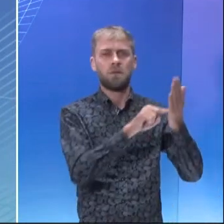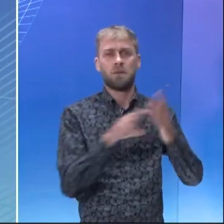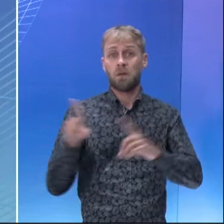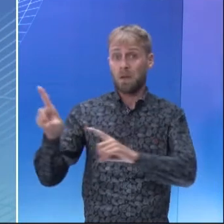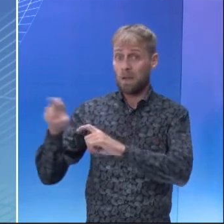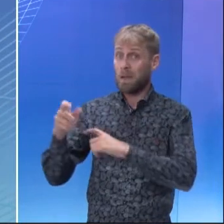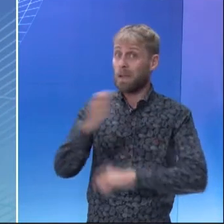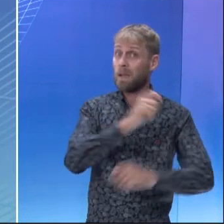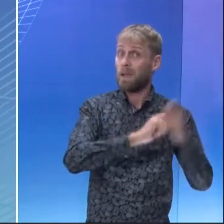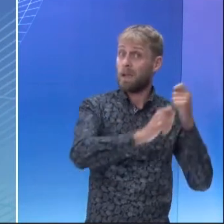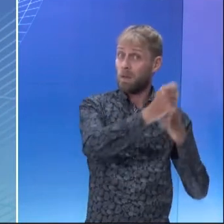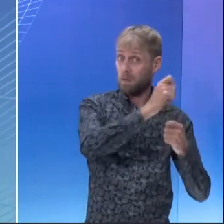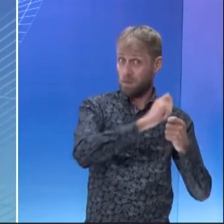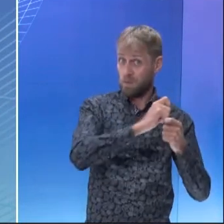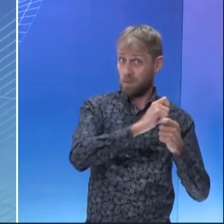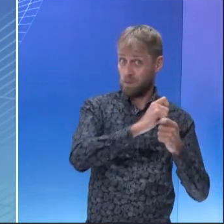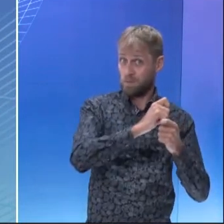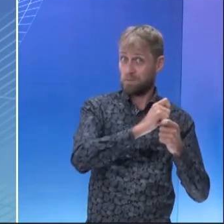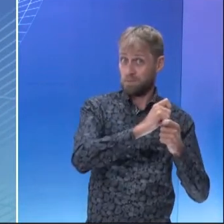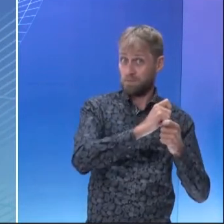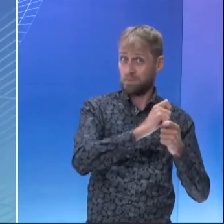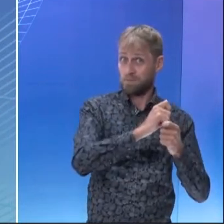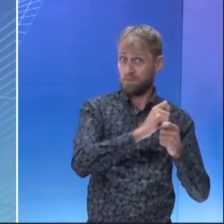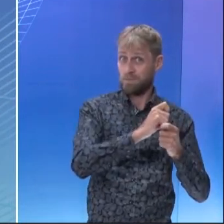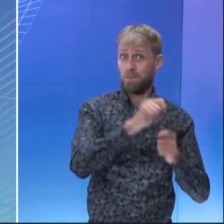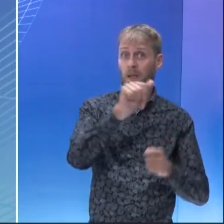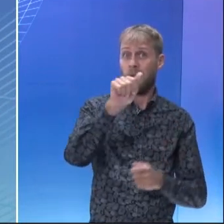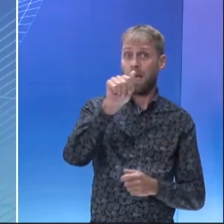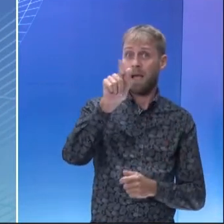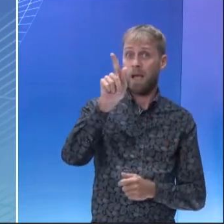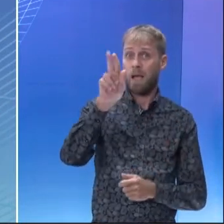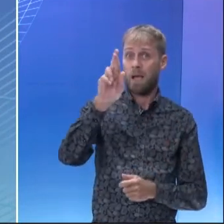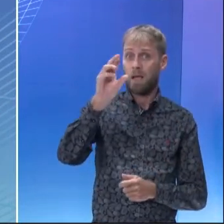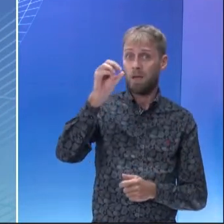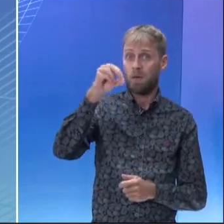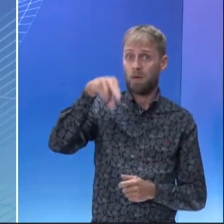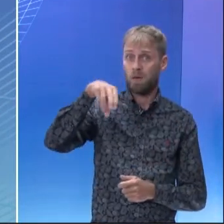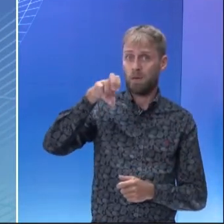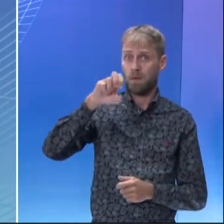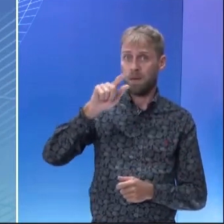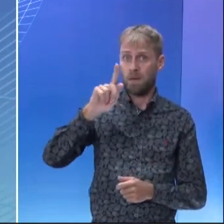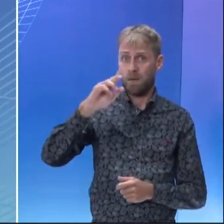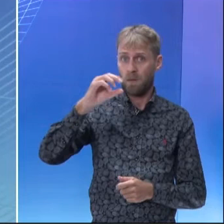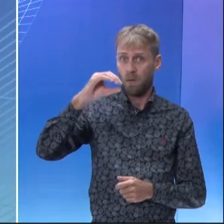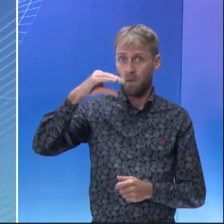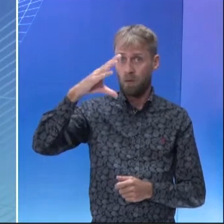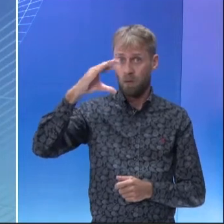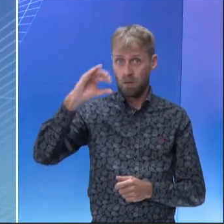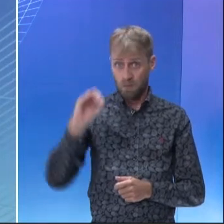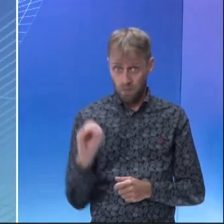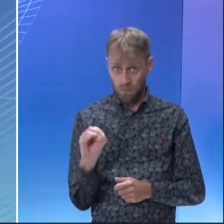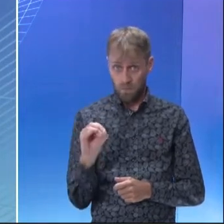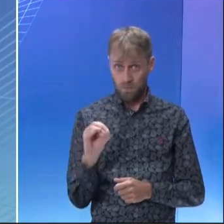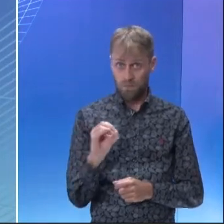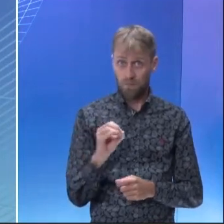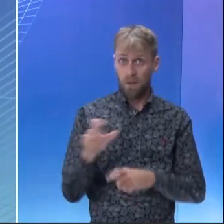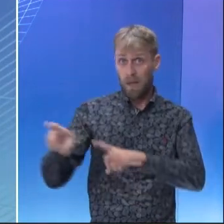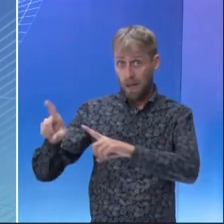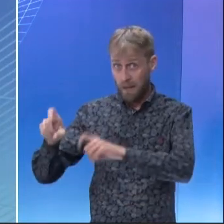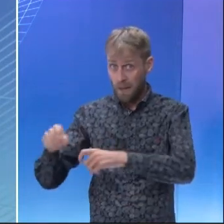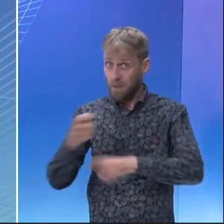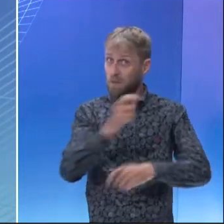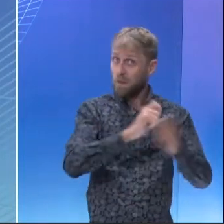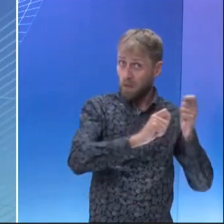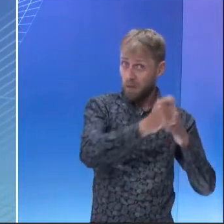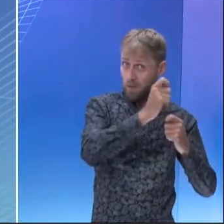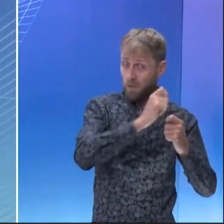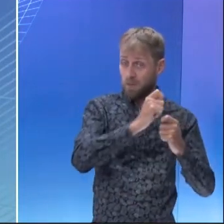maior no agronegócio. O agronegócio é justamente o oposto. Se pauta na produção, na produtividade em grande